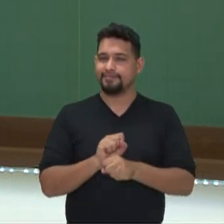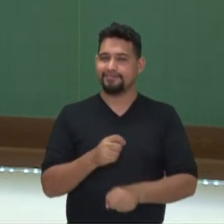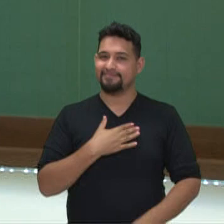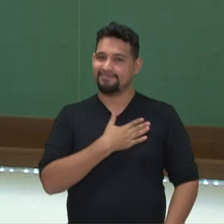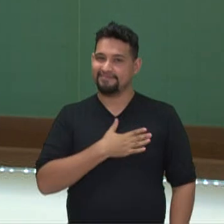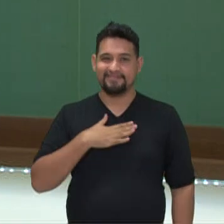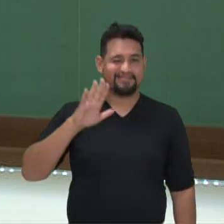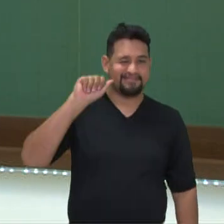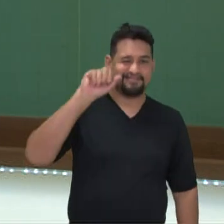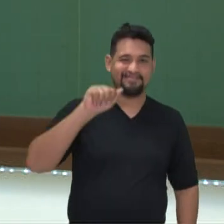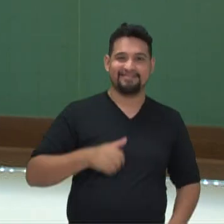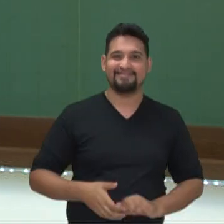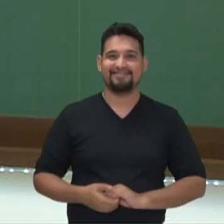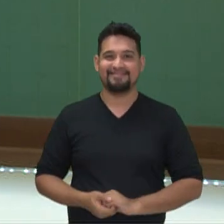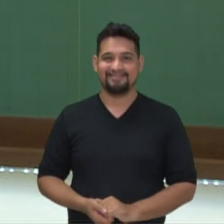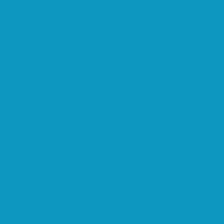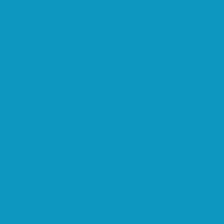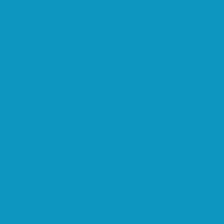gostado e até breve!